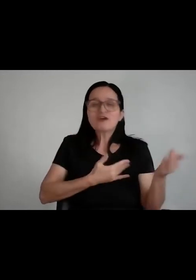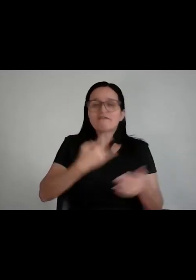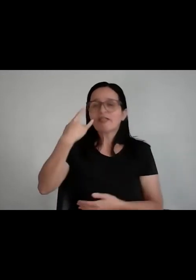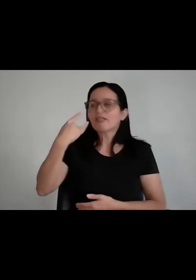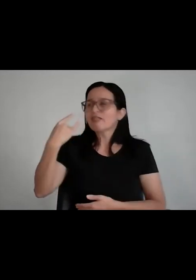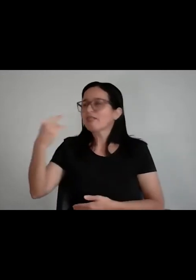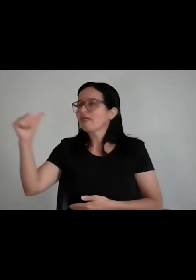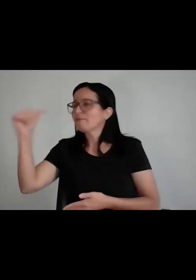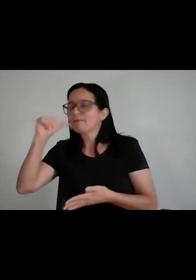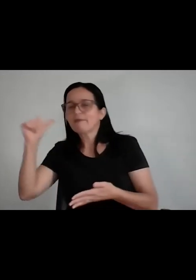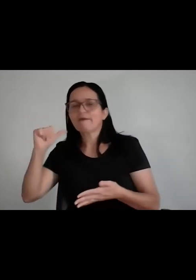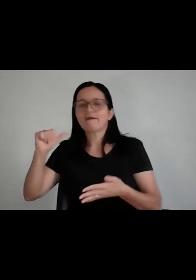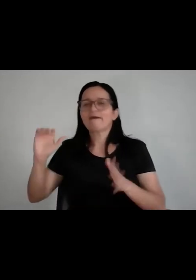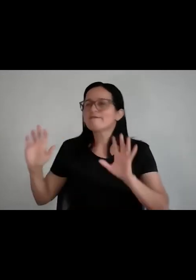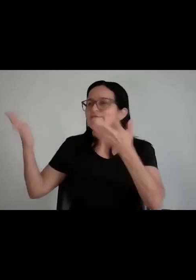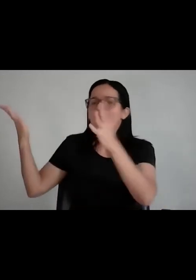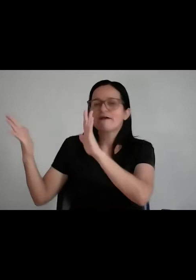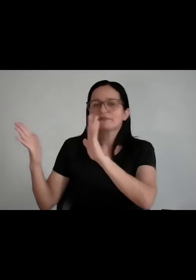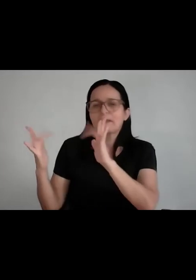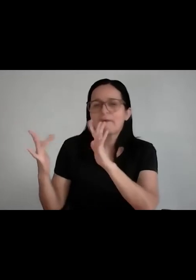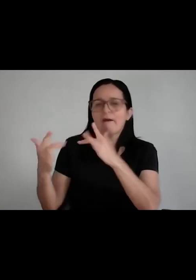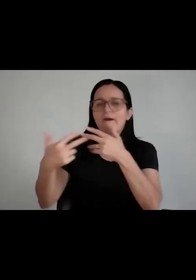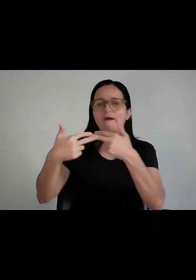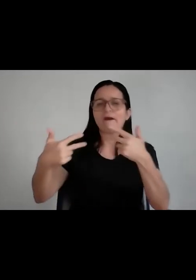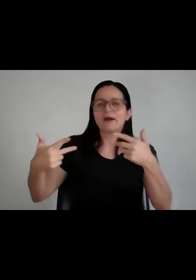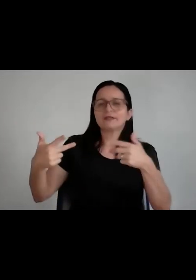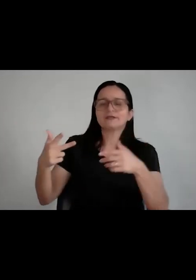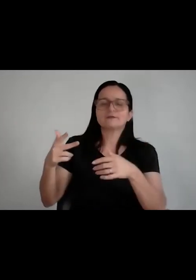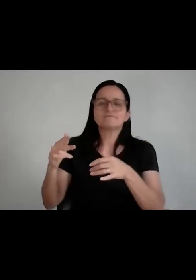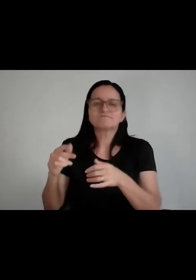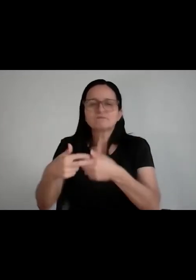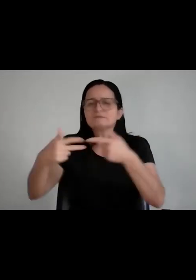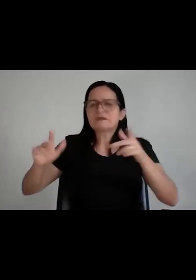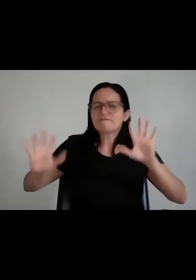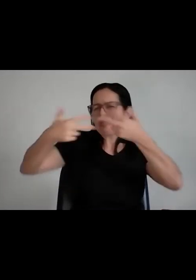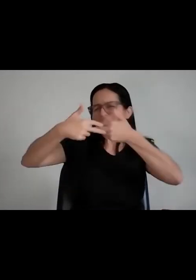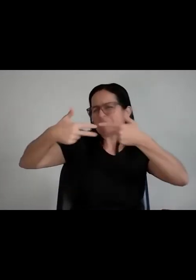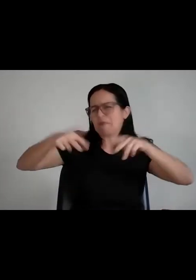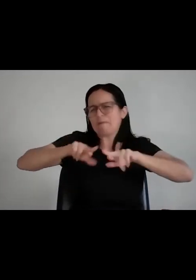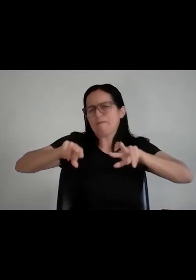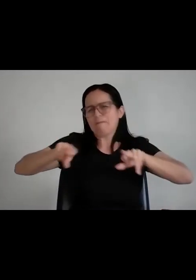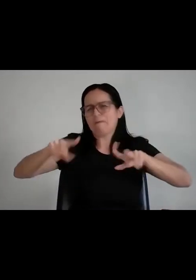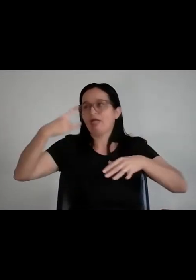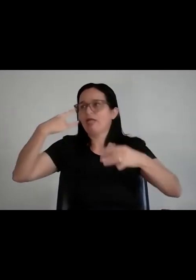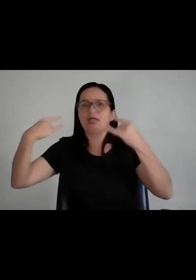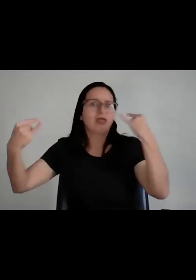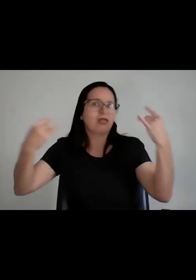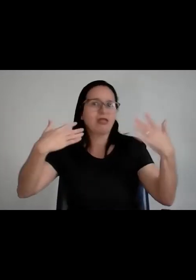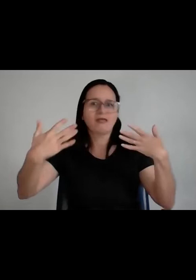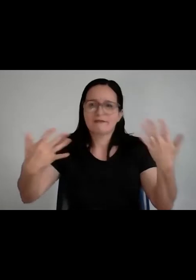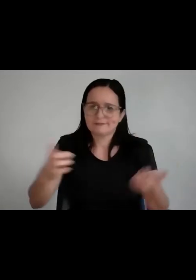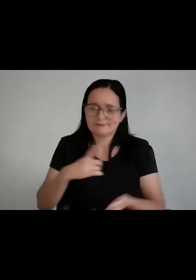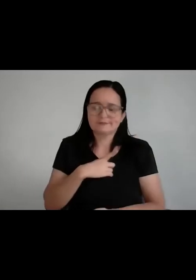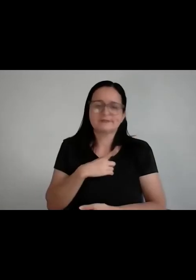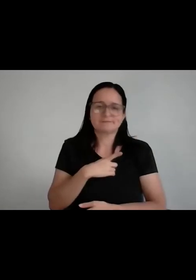chopada, namoro, sexo, rock and roll, show, tudo é festa, é muita coisa para o entretenimento, mesmo